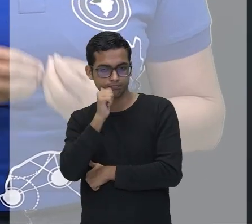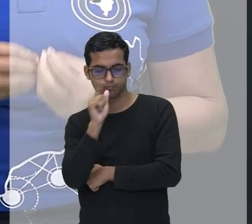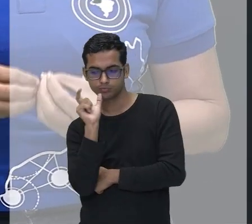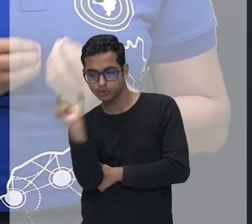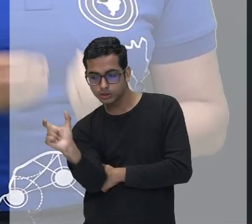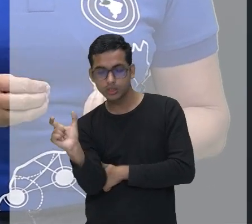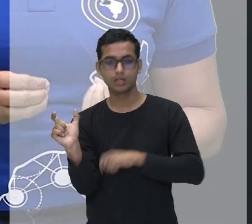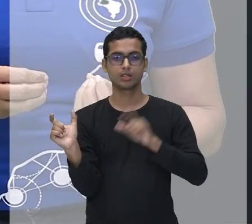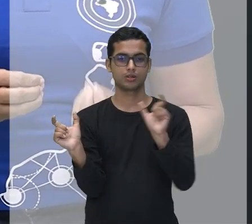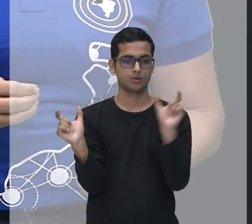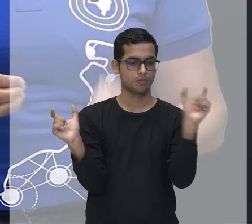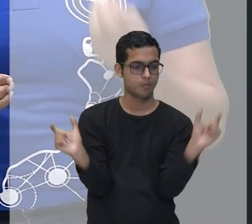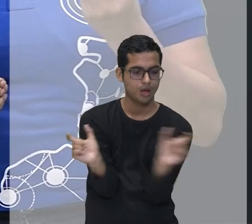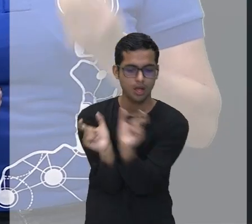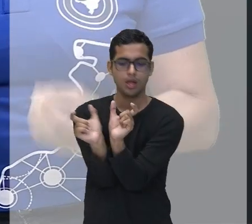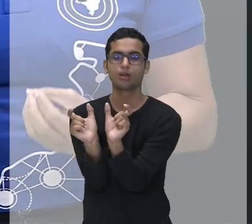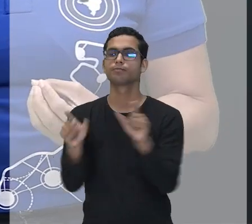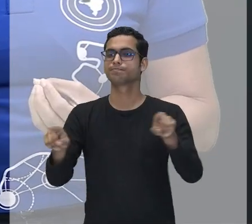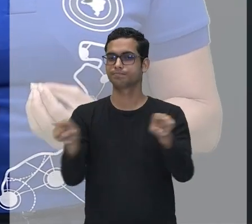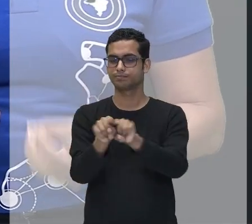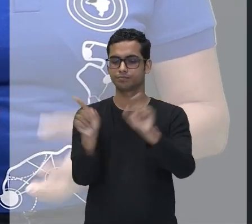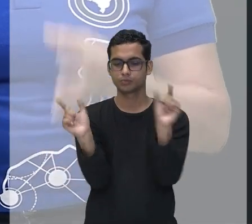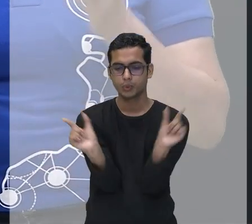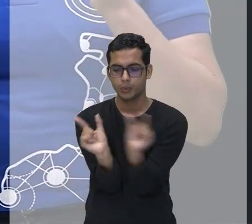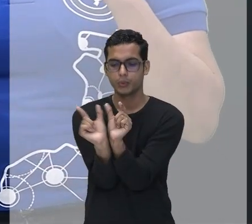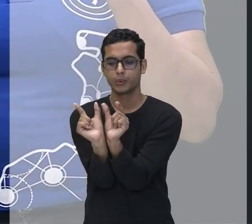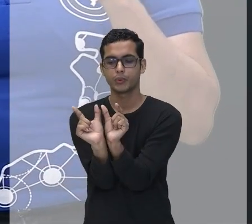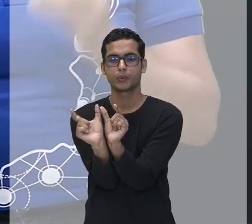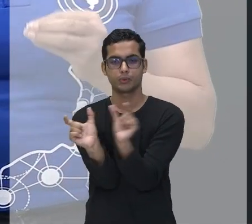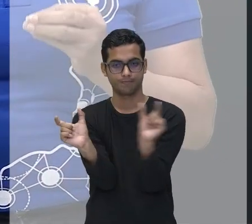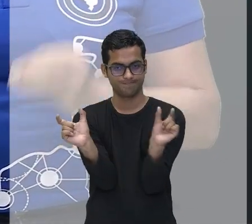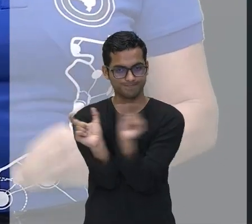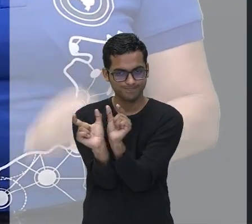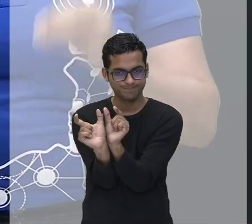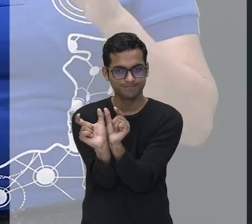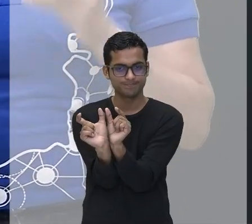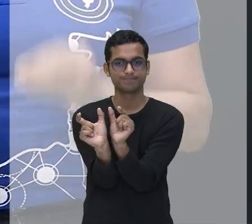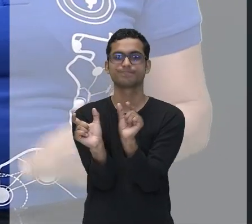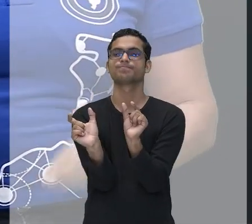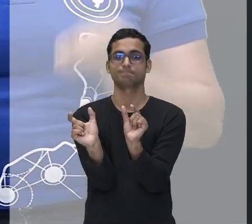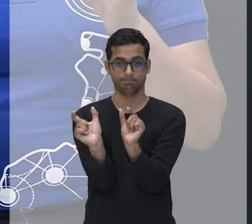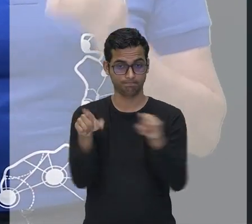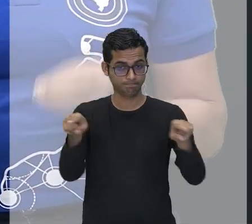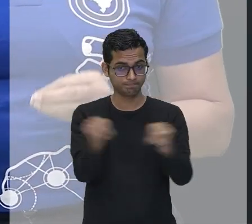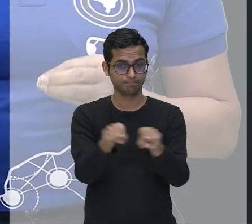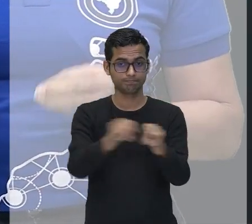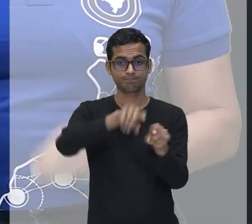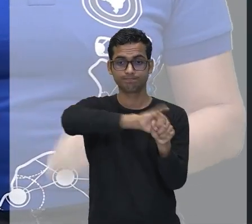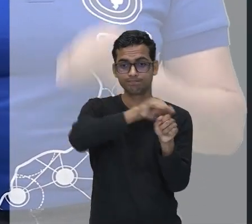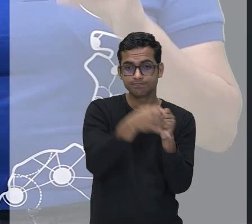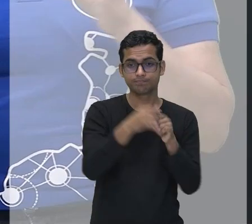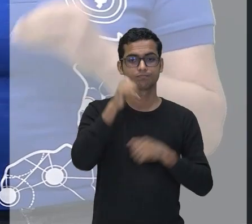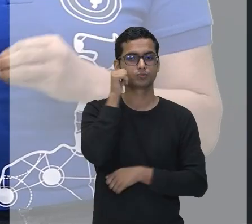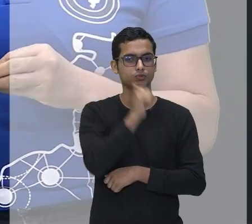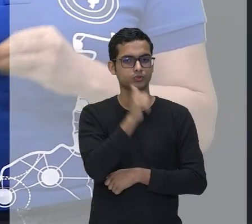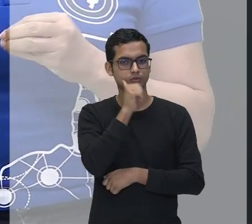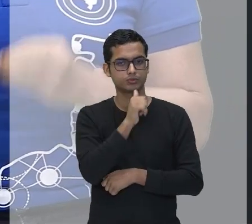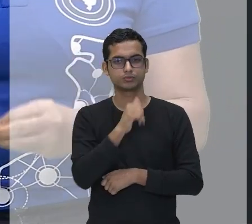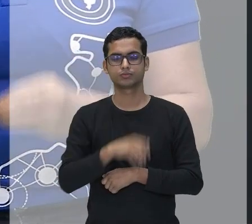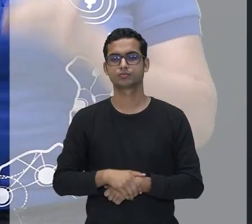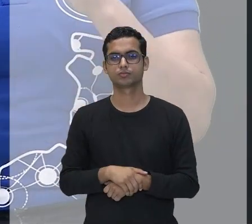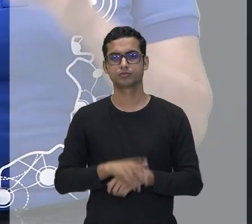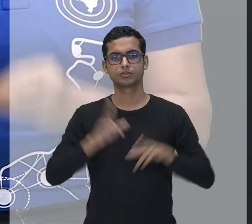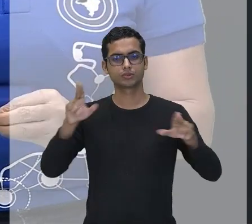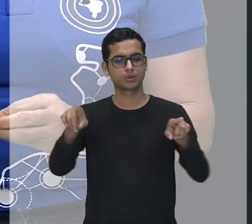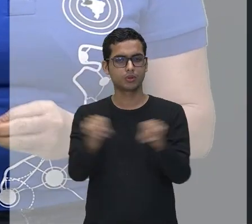substantivo que está no singular, adjetivo também singular. Homem, substantivo masculino. Adjetivo